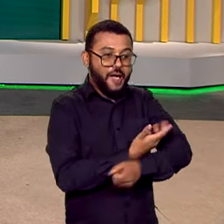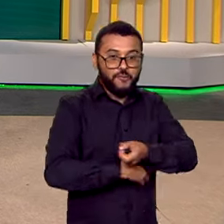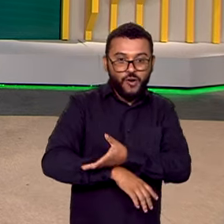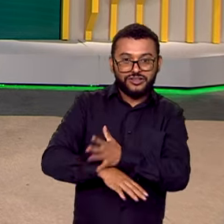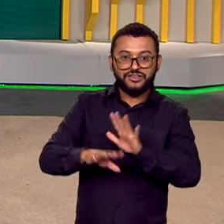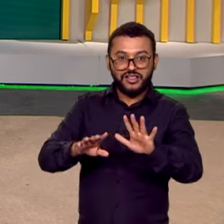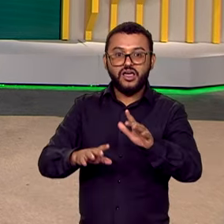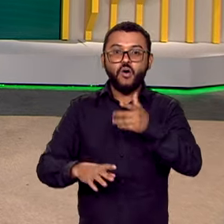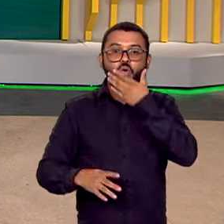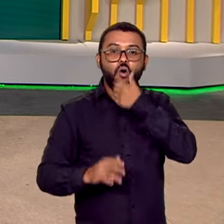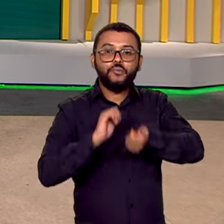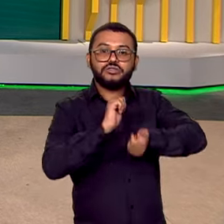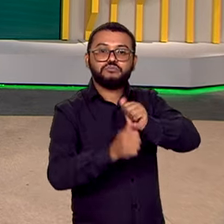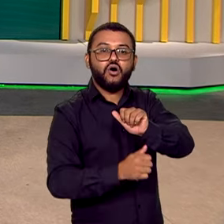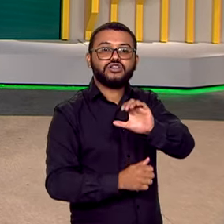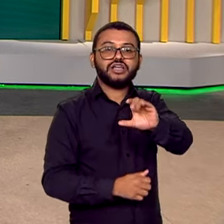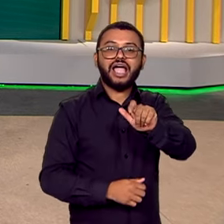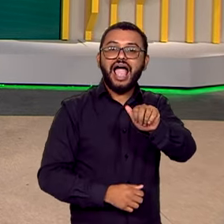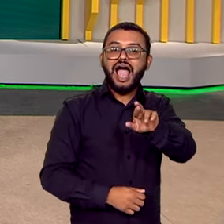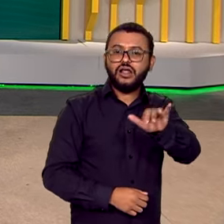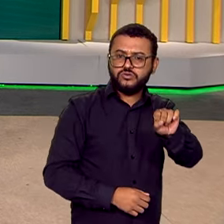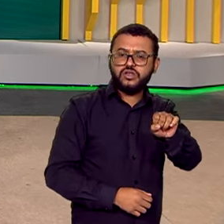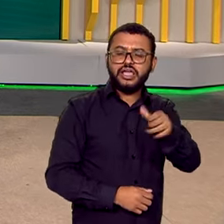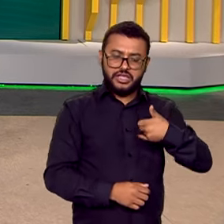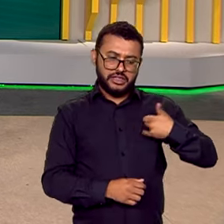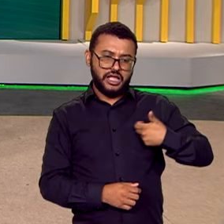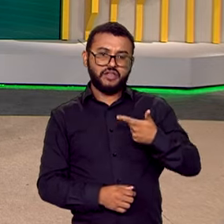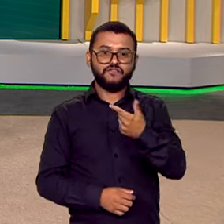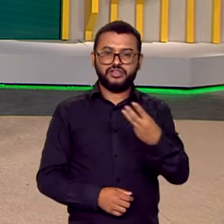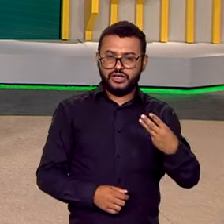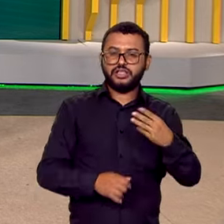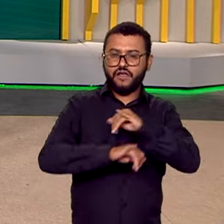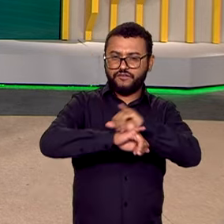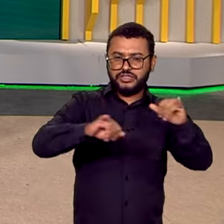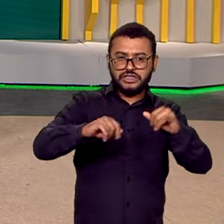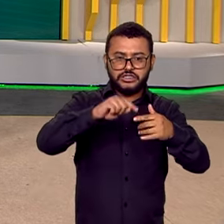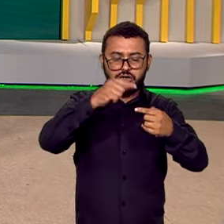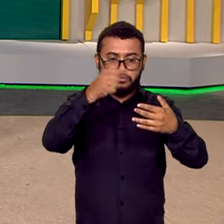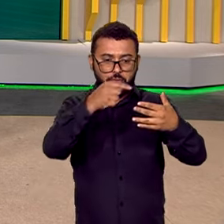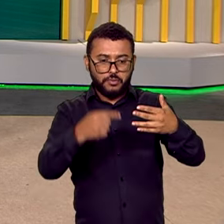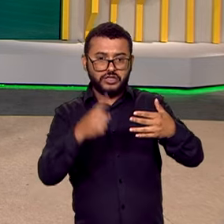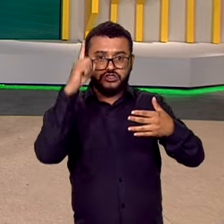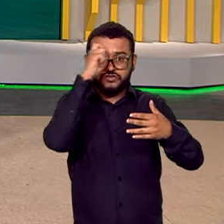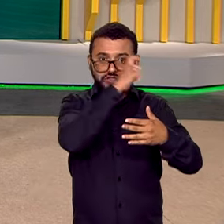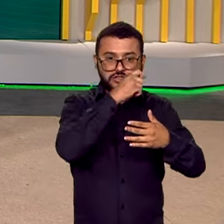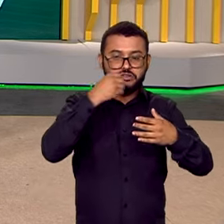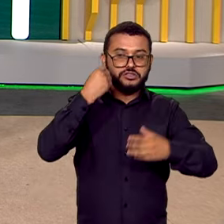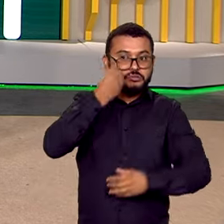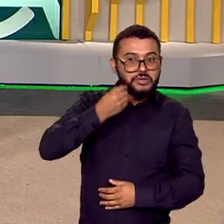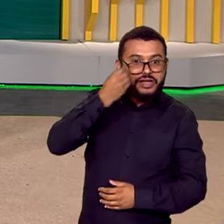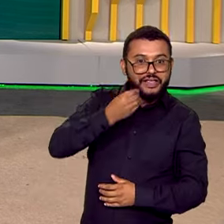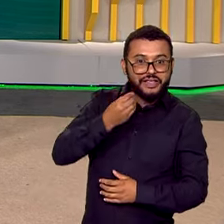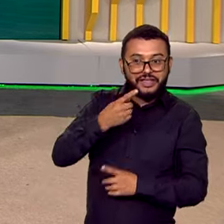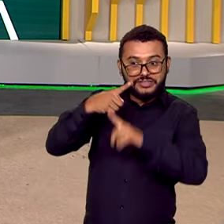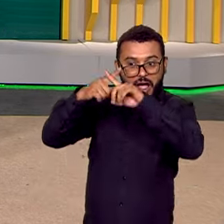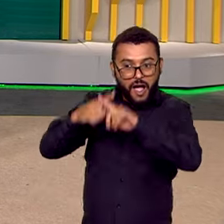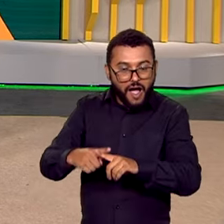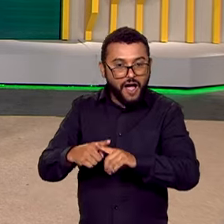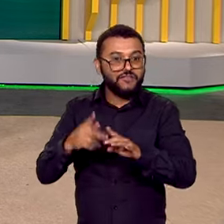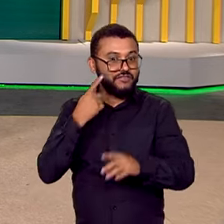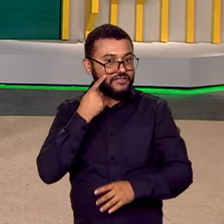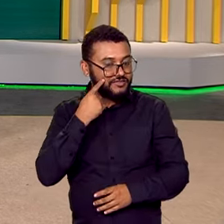Carlos Eduardo de Moraes, de 23 anos, também fala sobre os desafios e a experiência de participar de um Parapan.